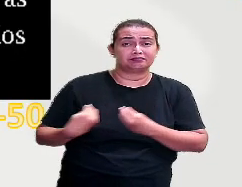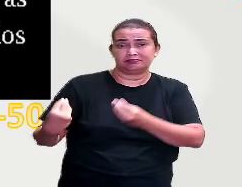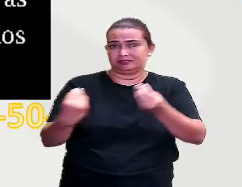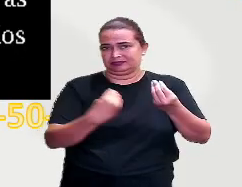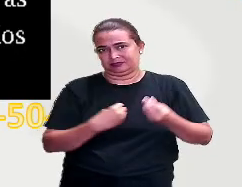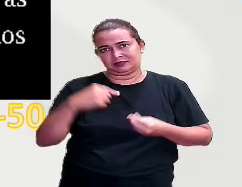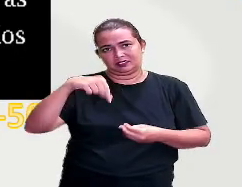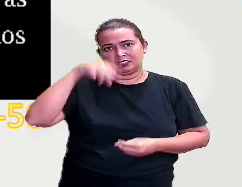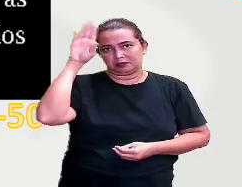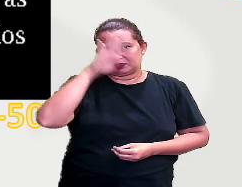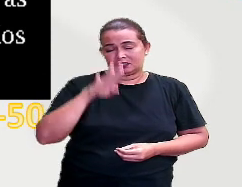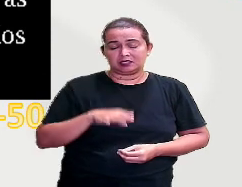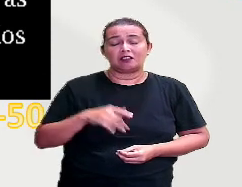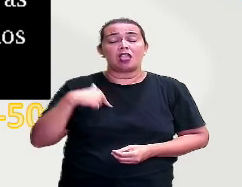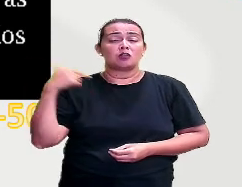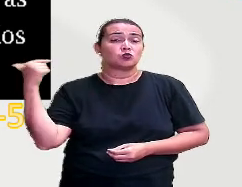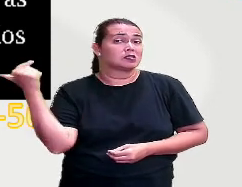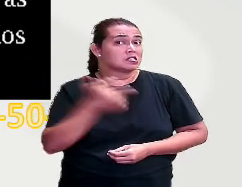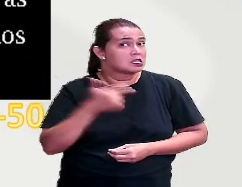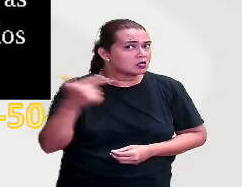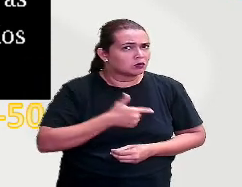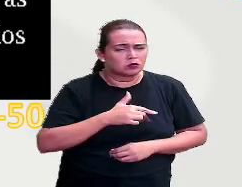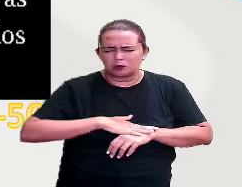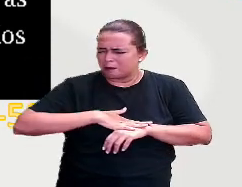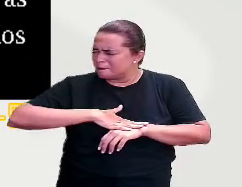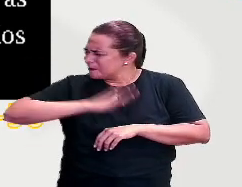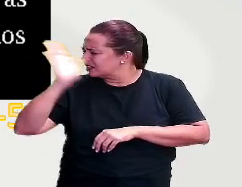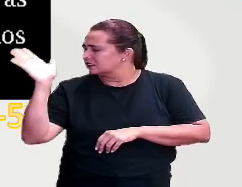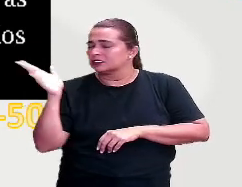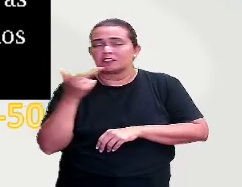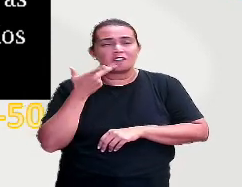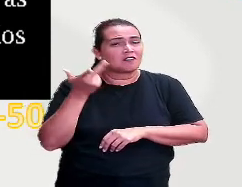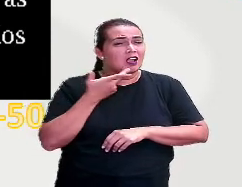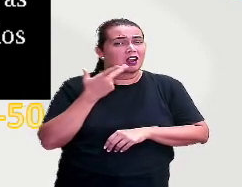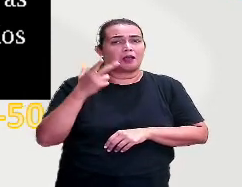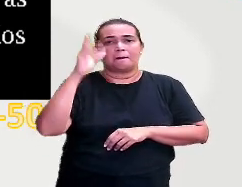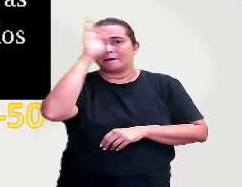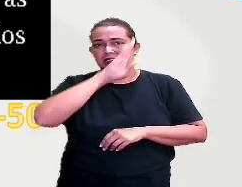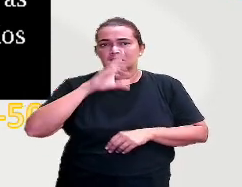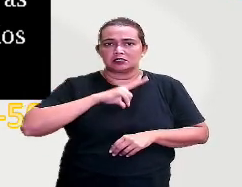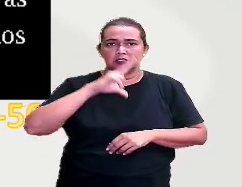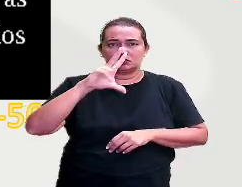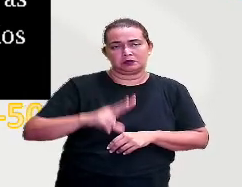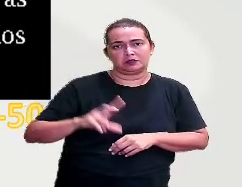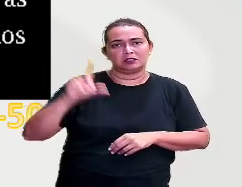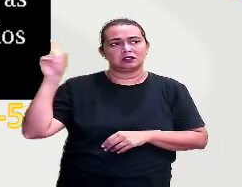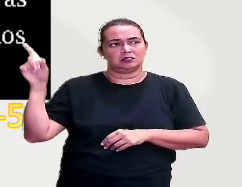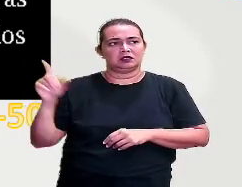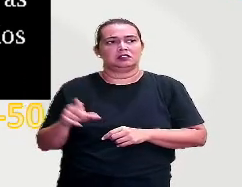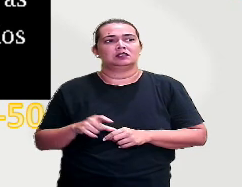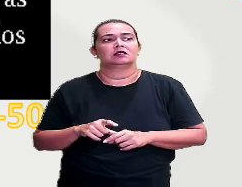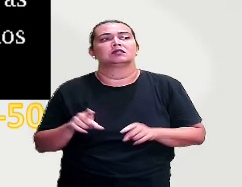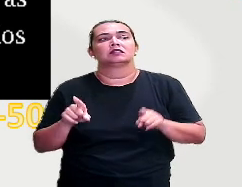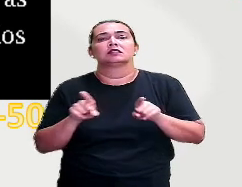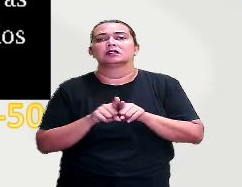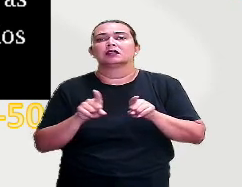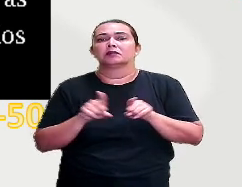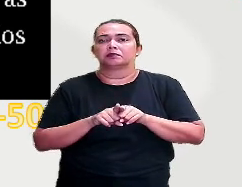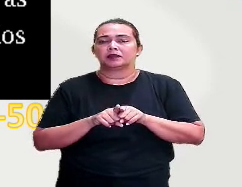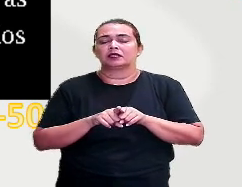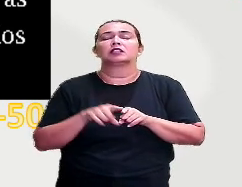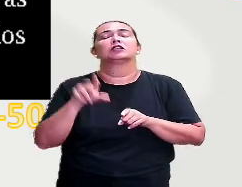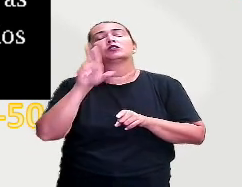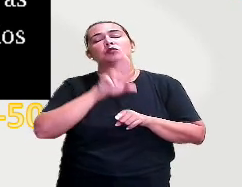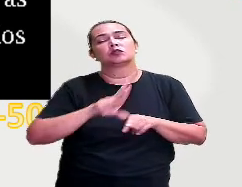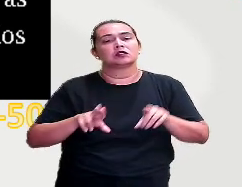segundo sobrenome mais comum no Brasil e em Portugal. Sem contar as pessoas que assinam, né? Dois